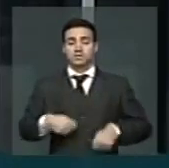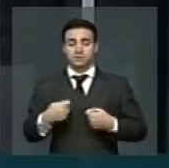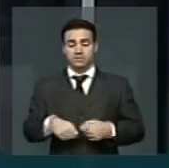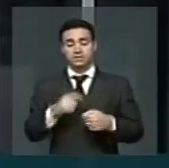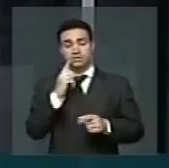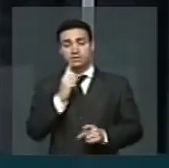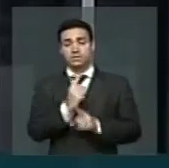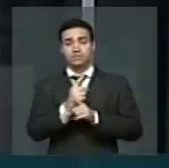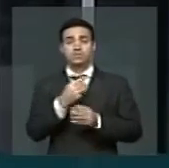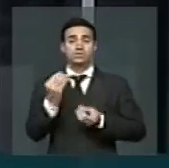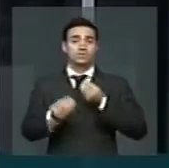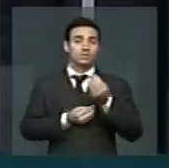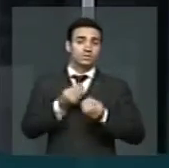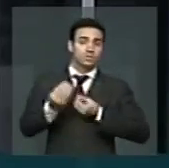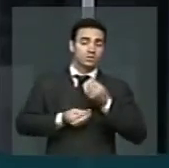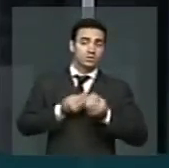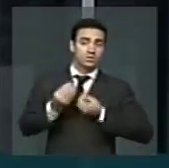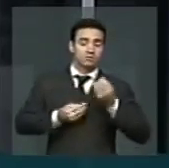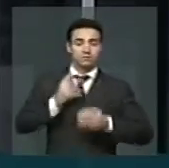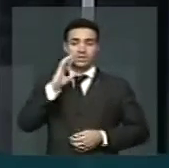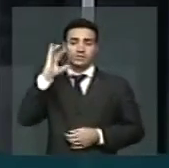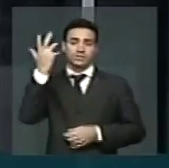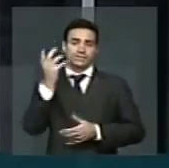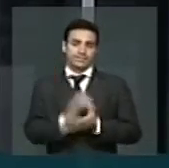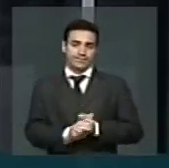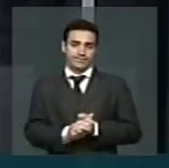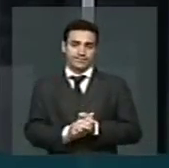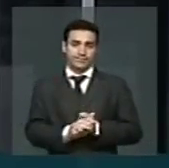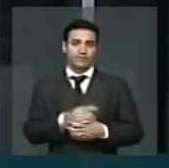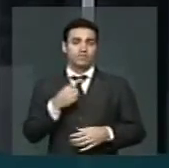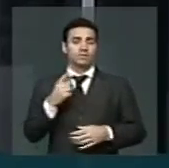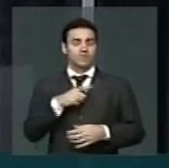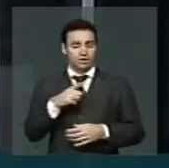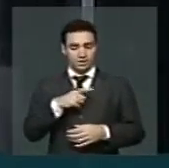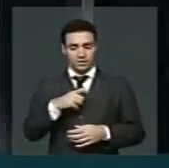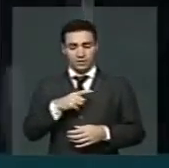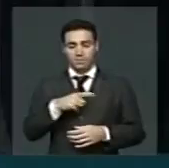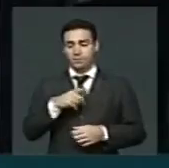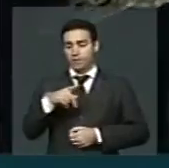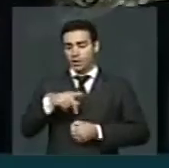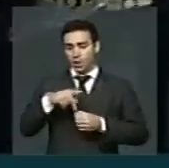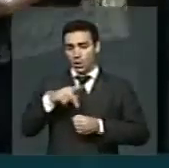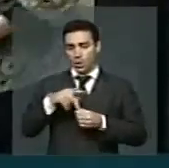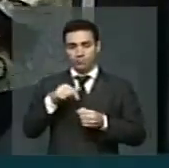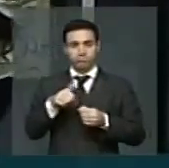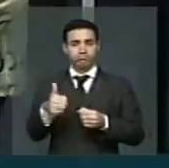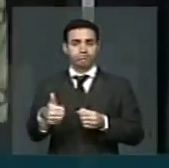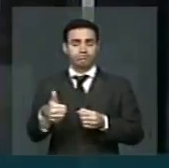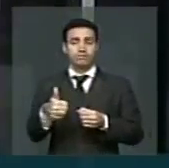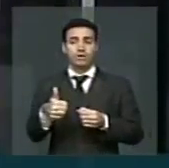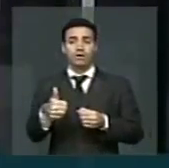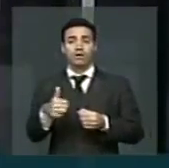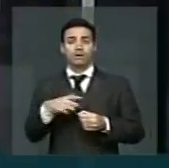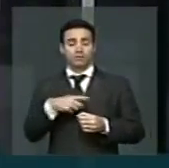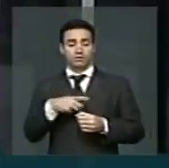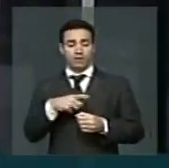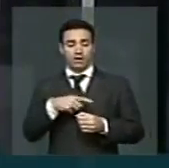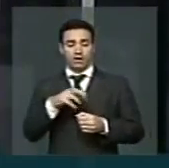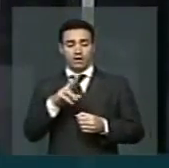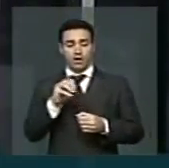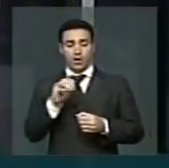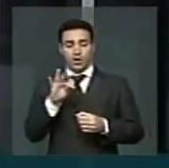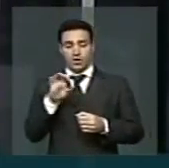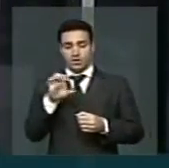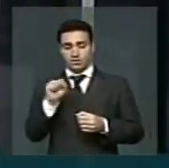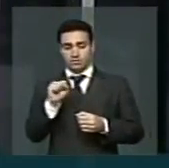um denominador comum. Nós temos os royalties do petróleo, nós temos os royalties,